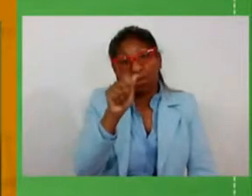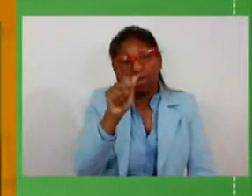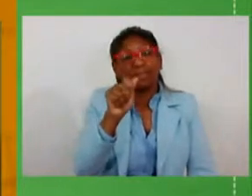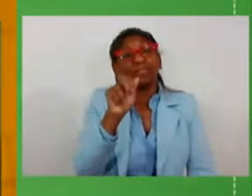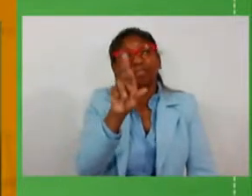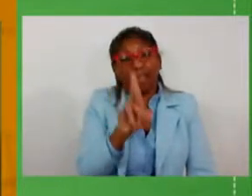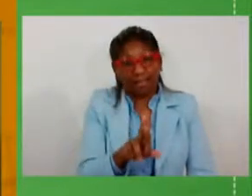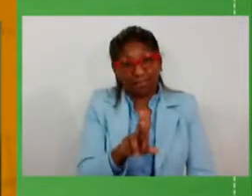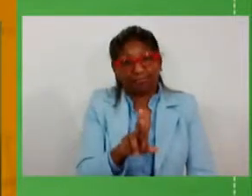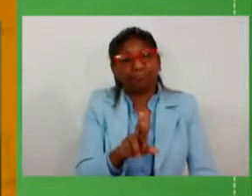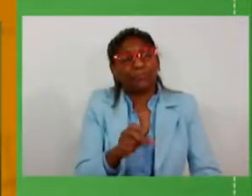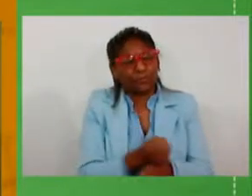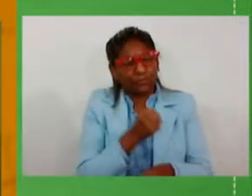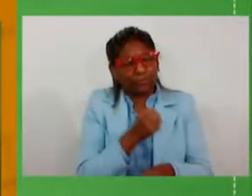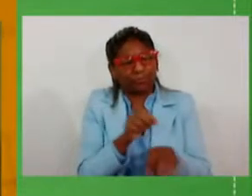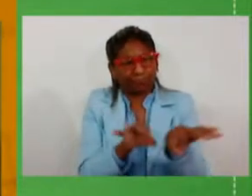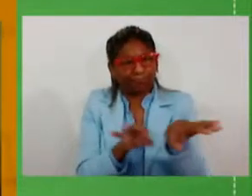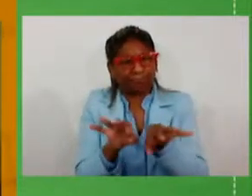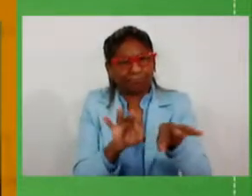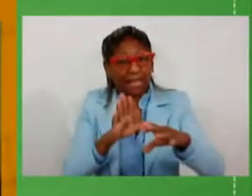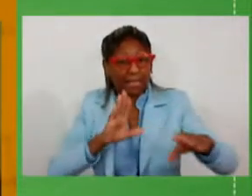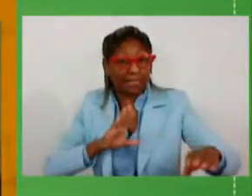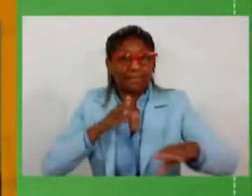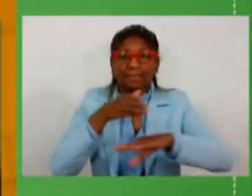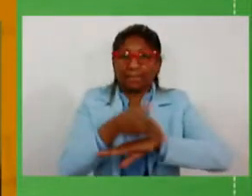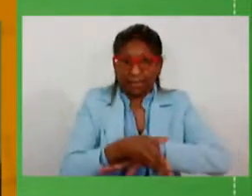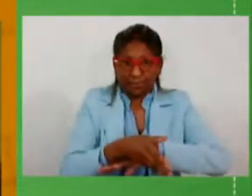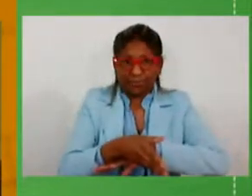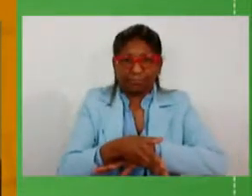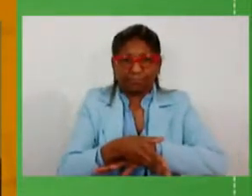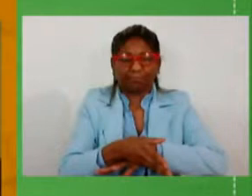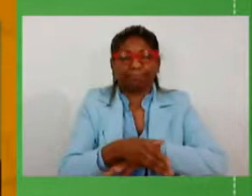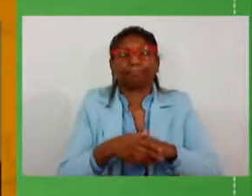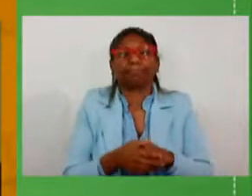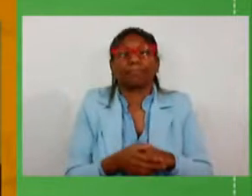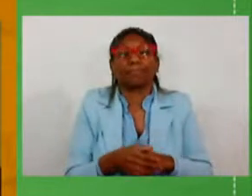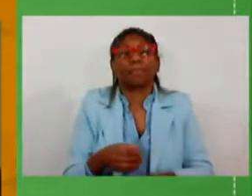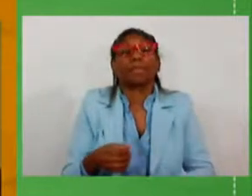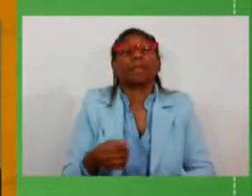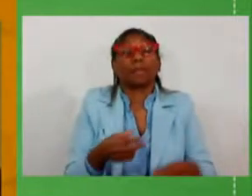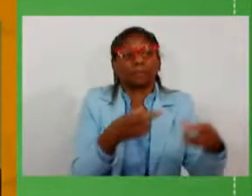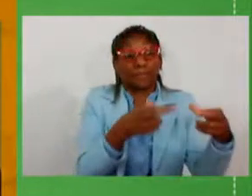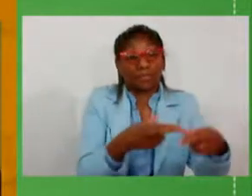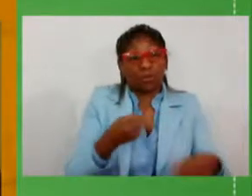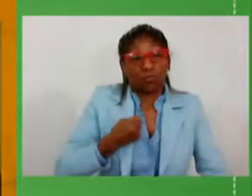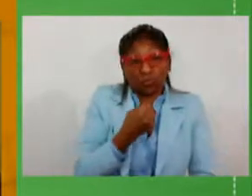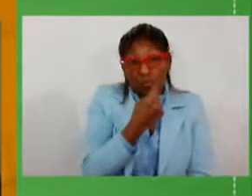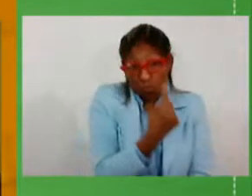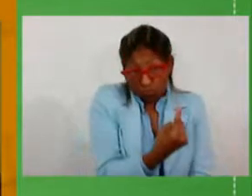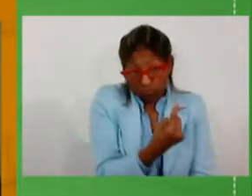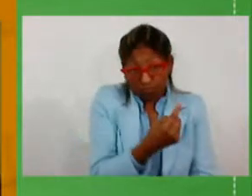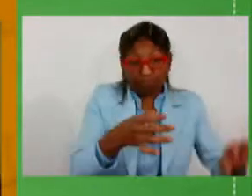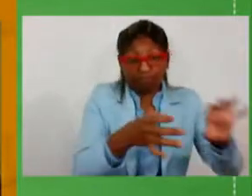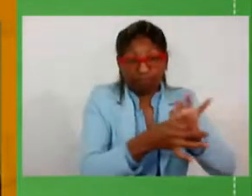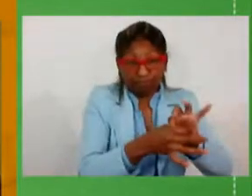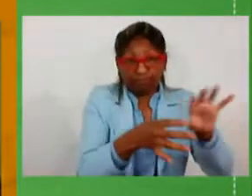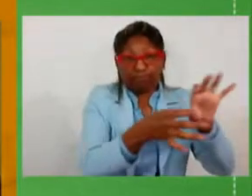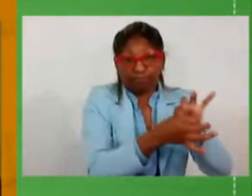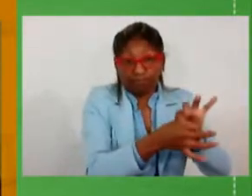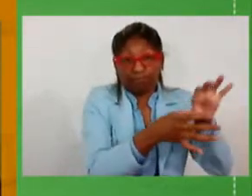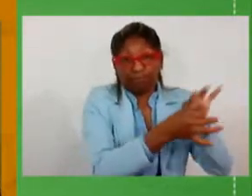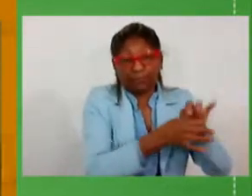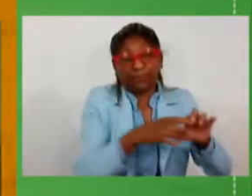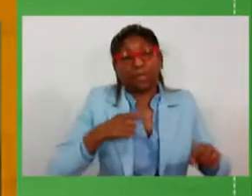de investimentos para o acesso também do município. Na região 1, em ligações regionais, nós temos obras